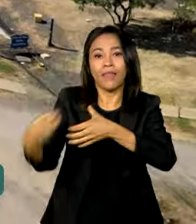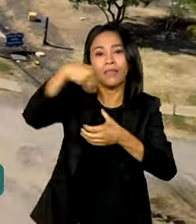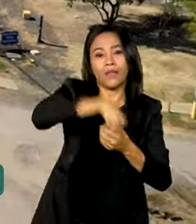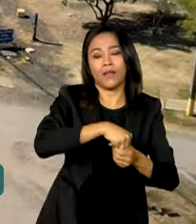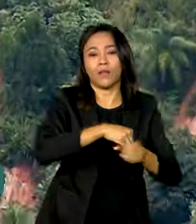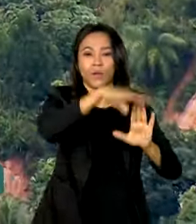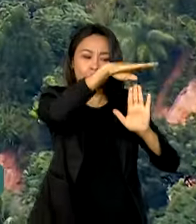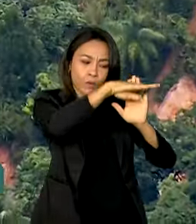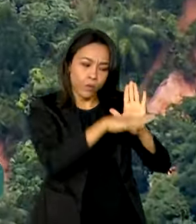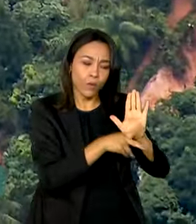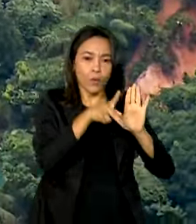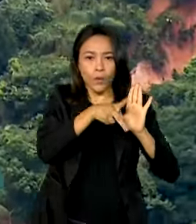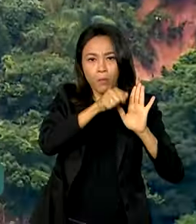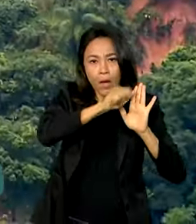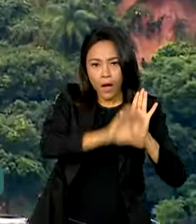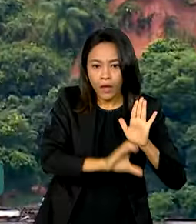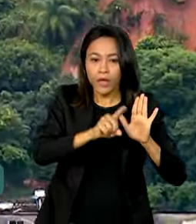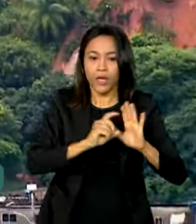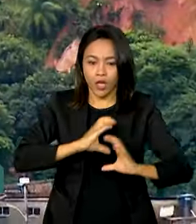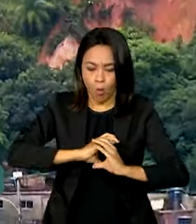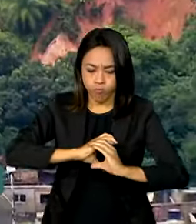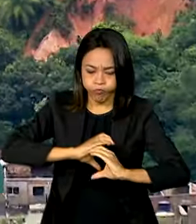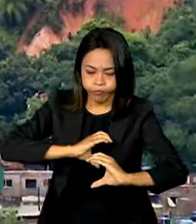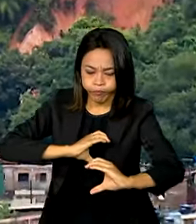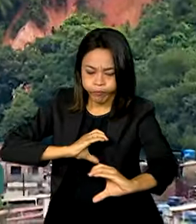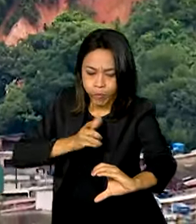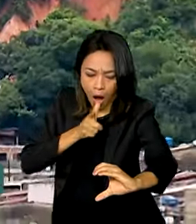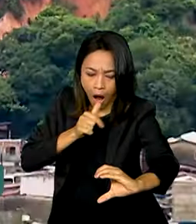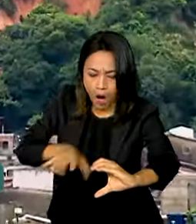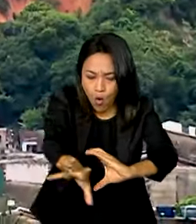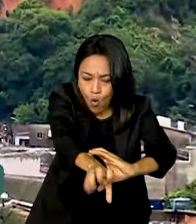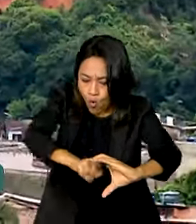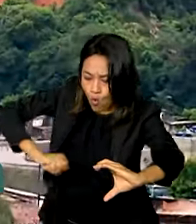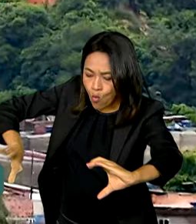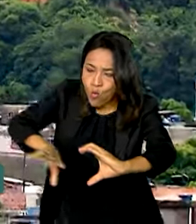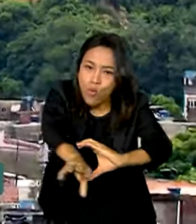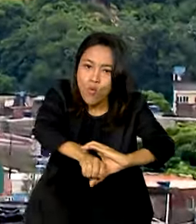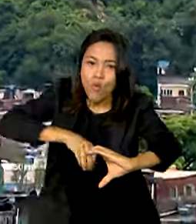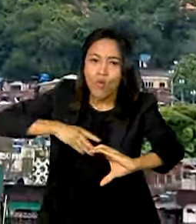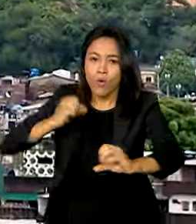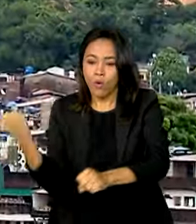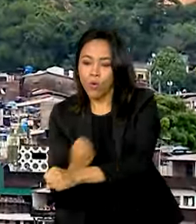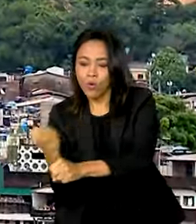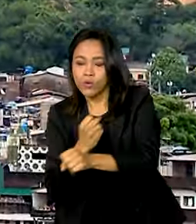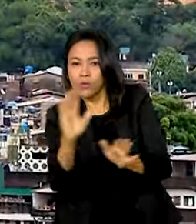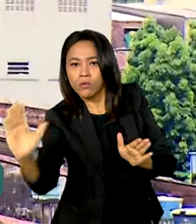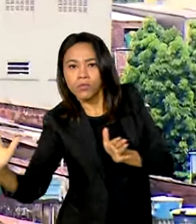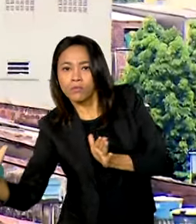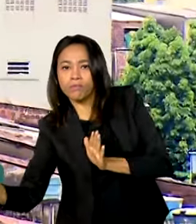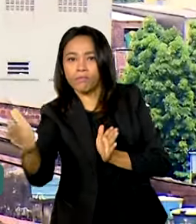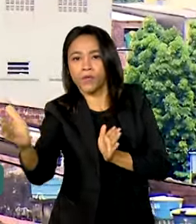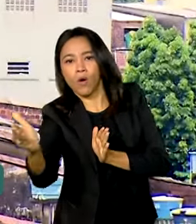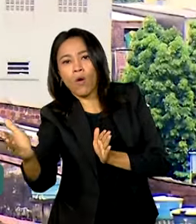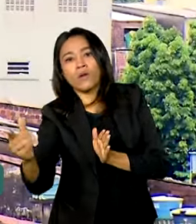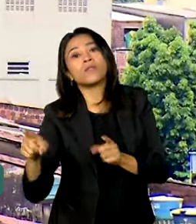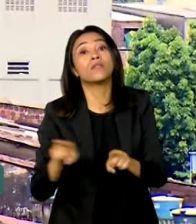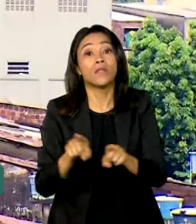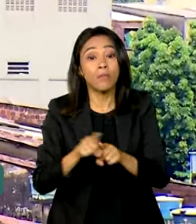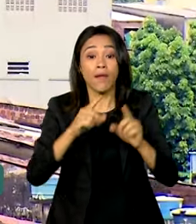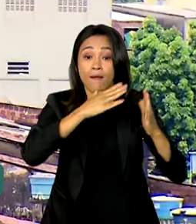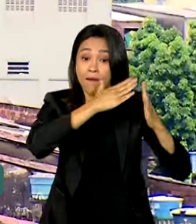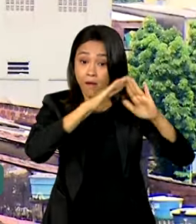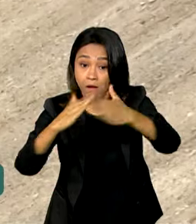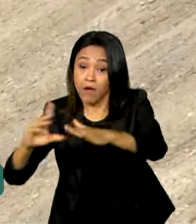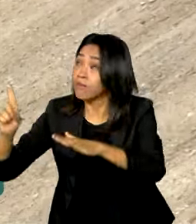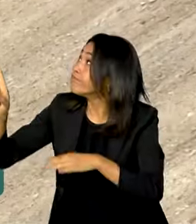inclui projetos de drenagem urbana, contenção de encostas e urbanização de favelas, tem garantido